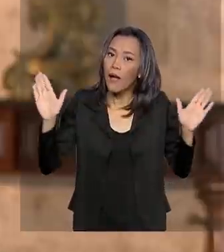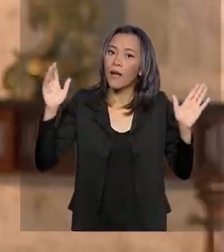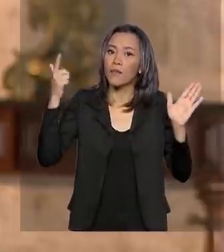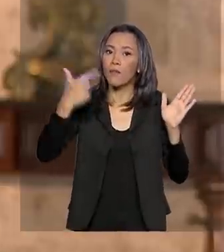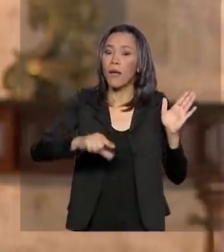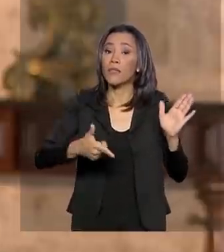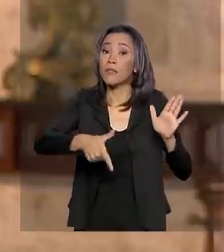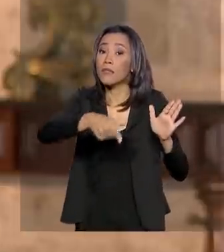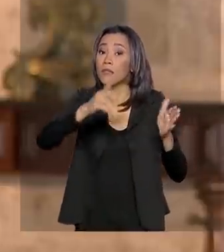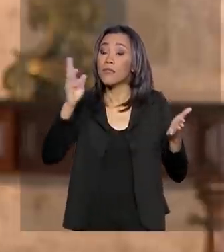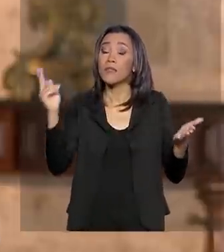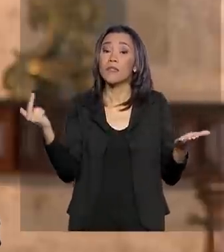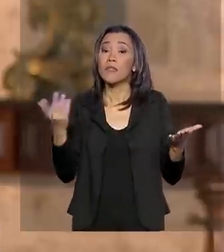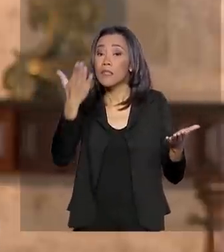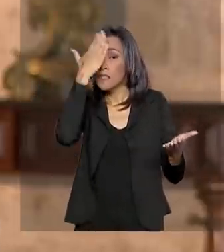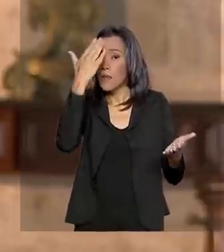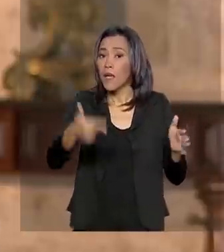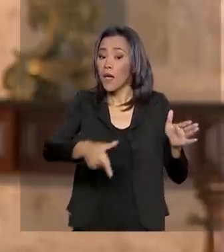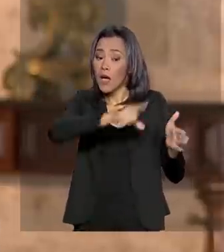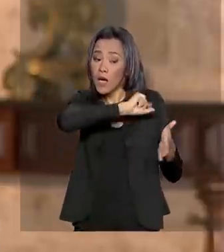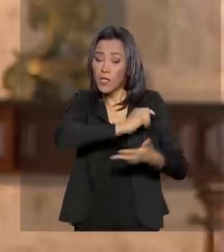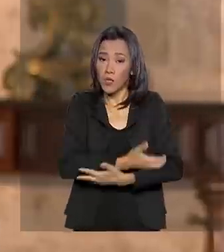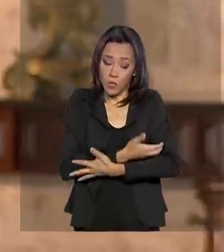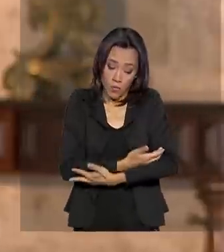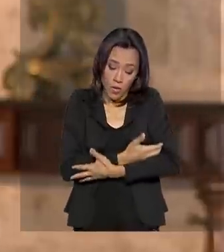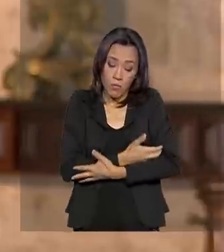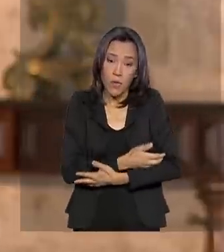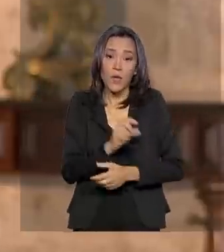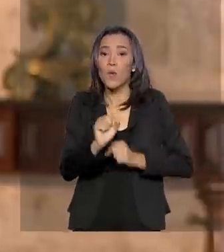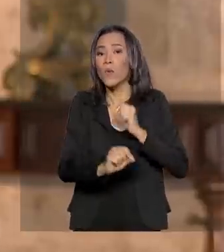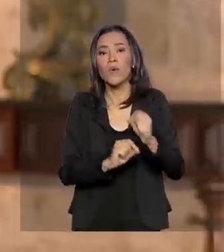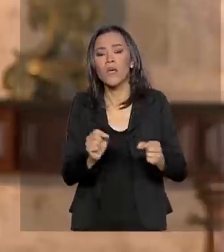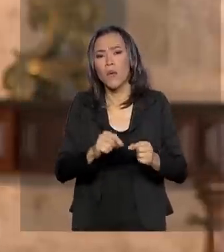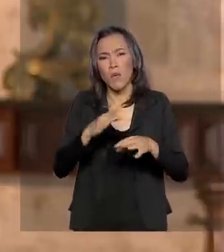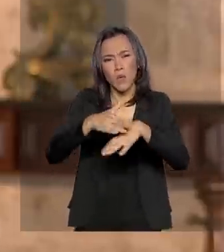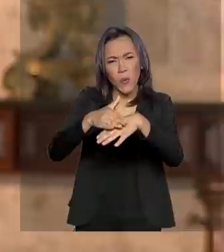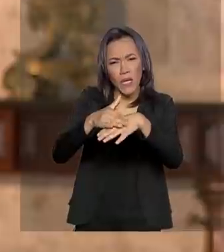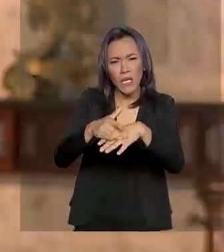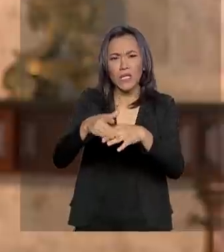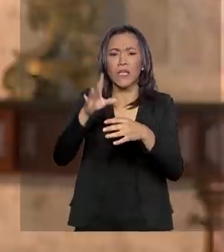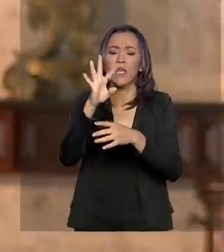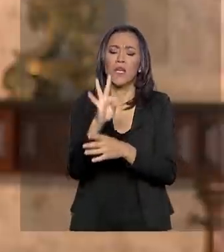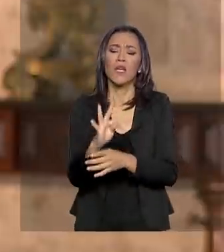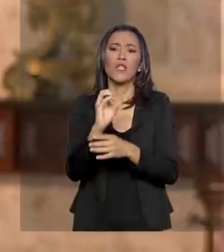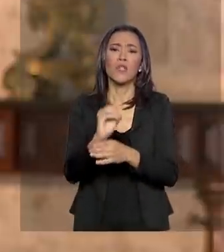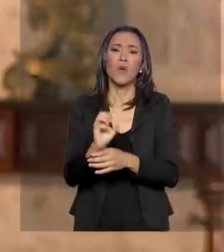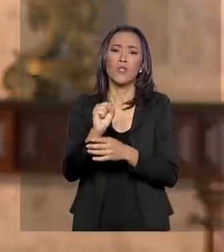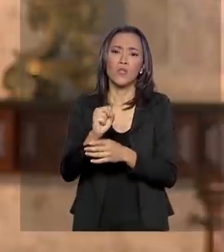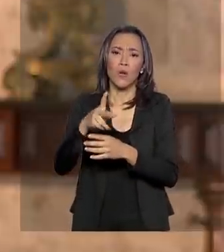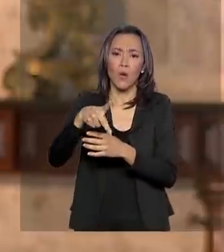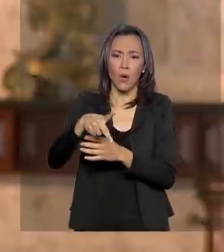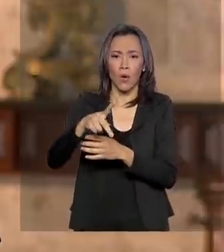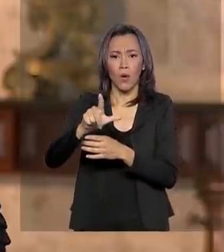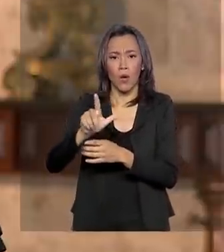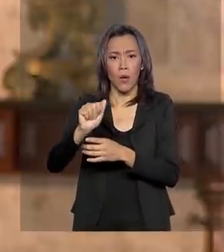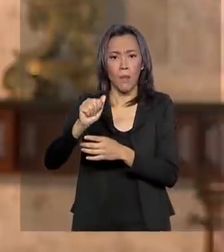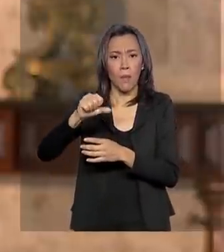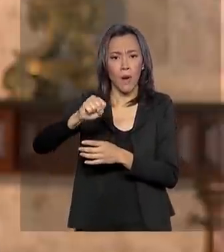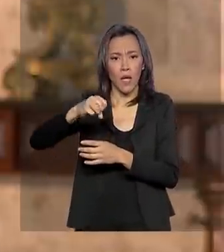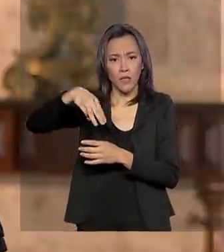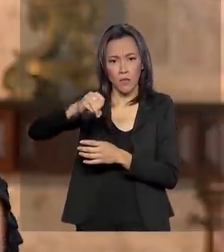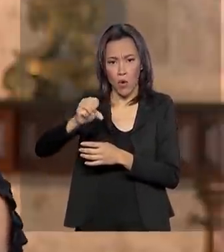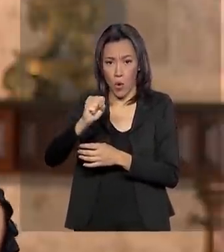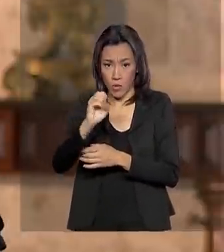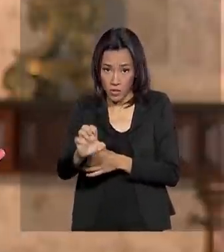precocemente em recém-nascidos a toxoplasmose congênita, que é uma doença causada por uma infecção parasitária, ali na